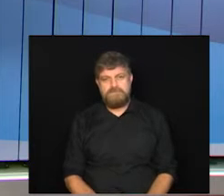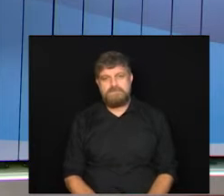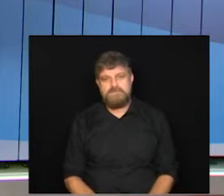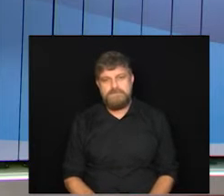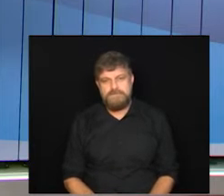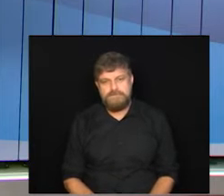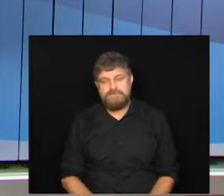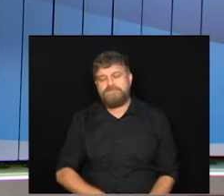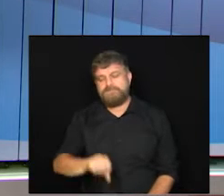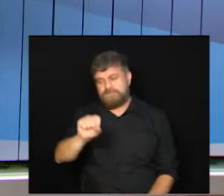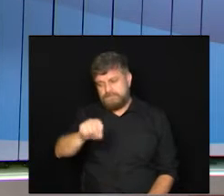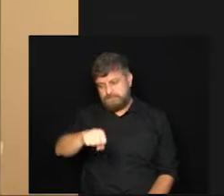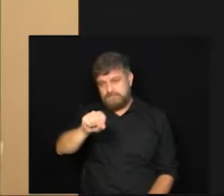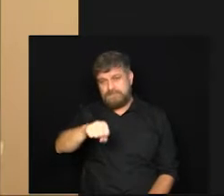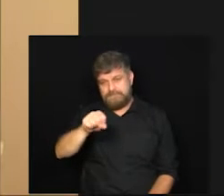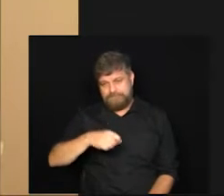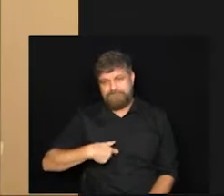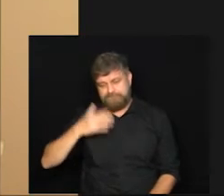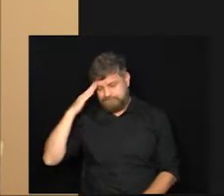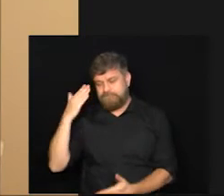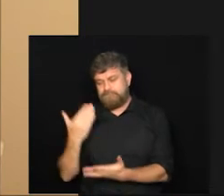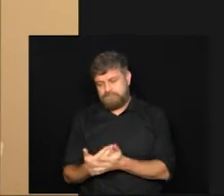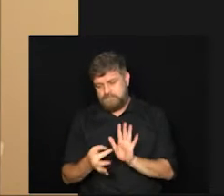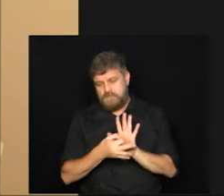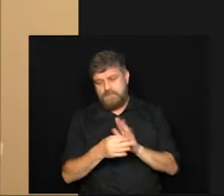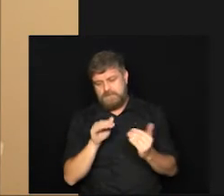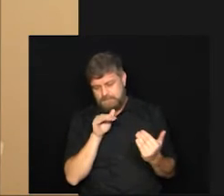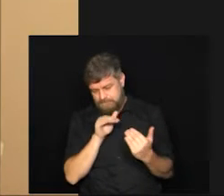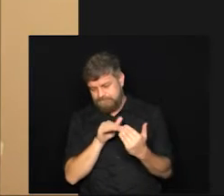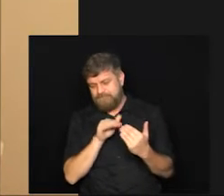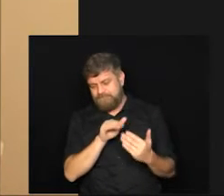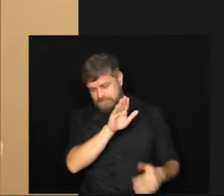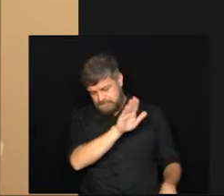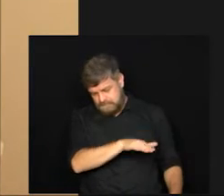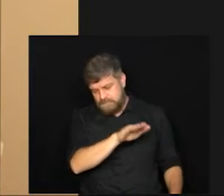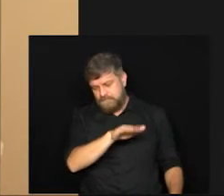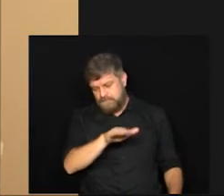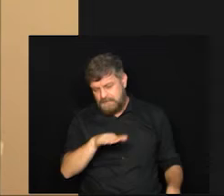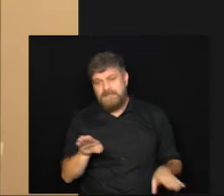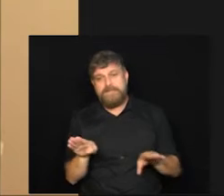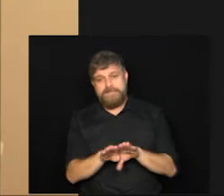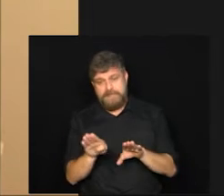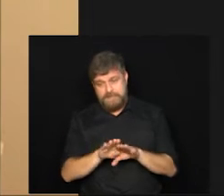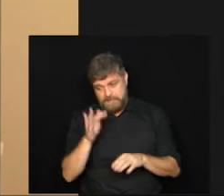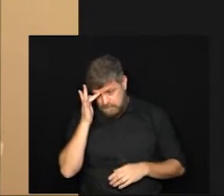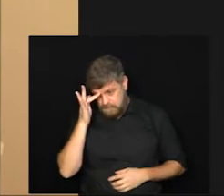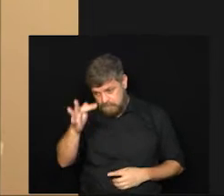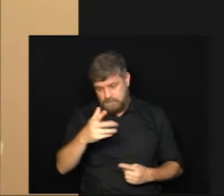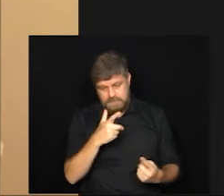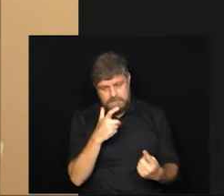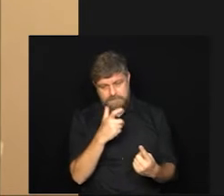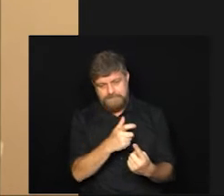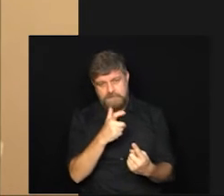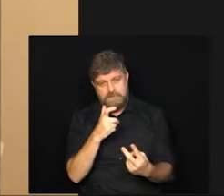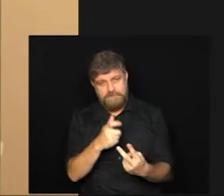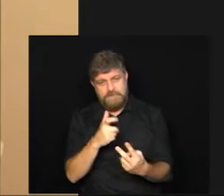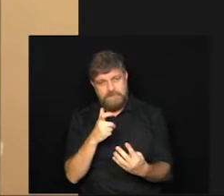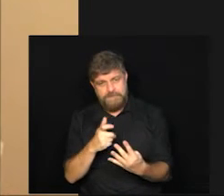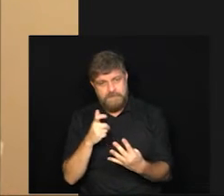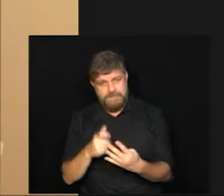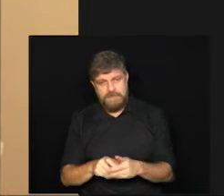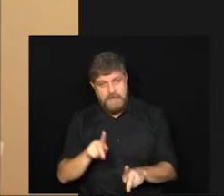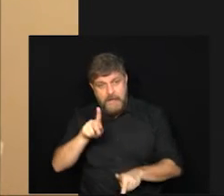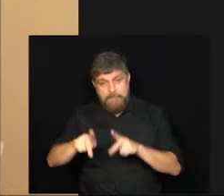sim eu acredito que elas vão sim entrar para o calendário mas assim que a